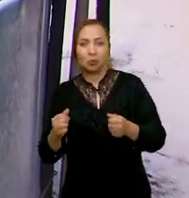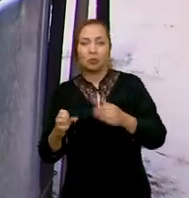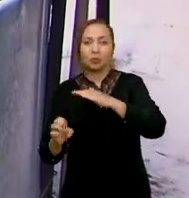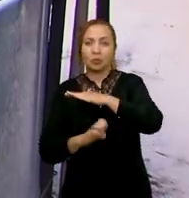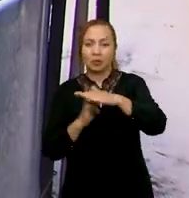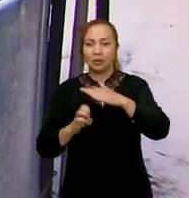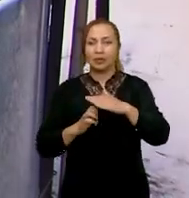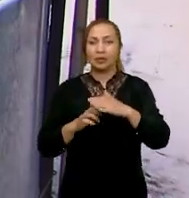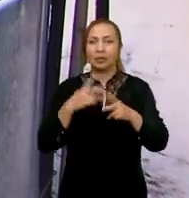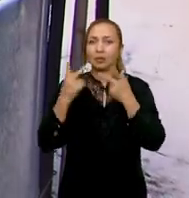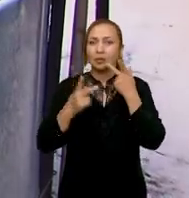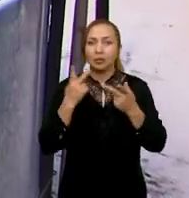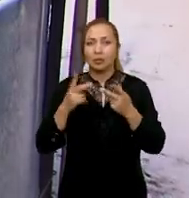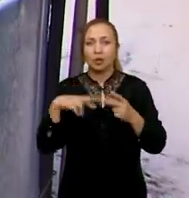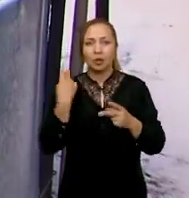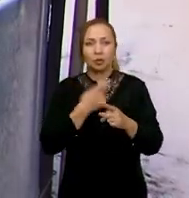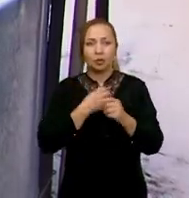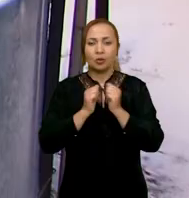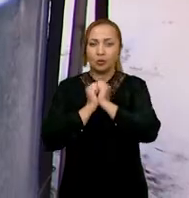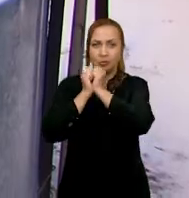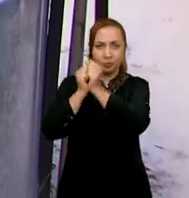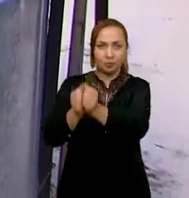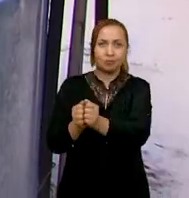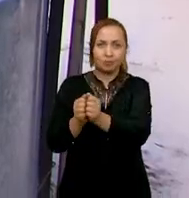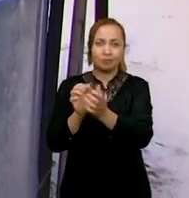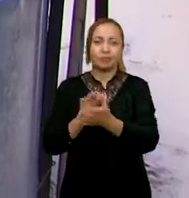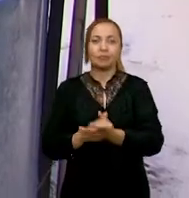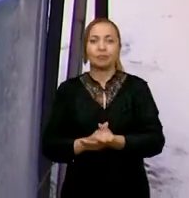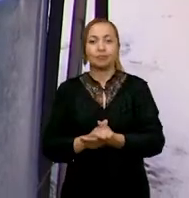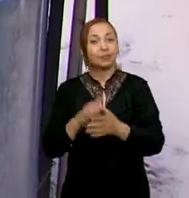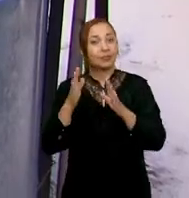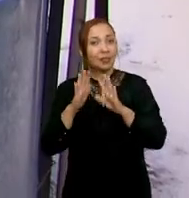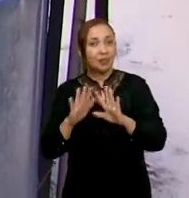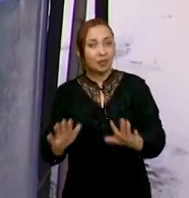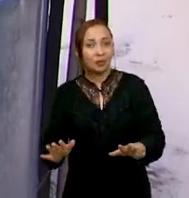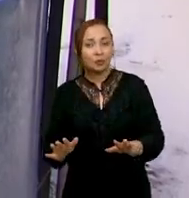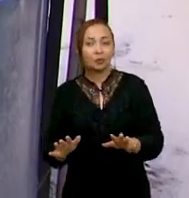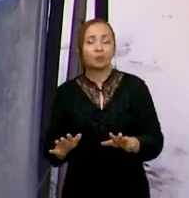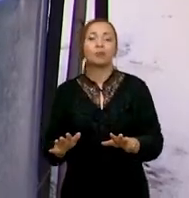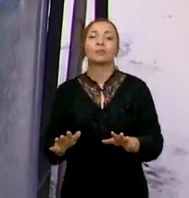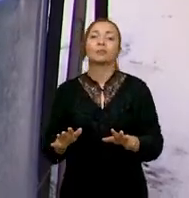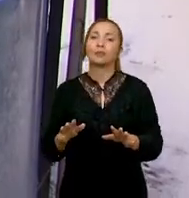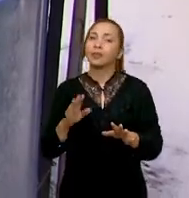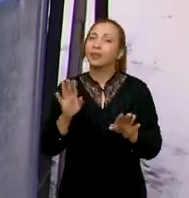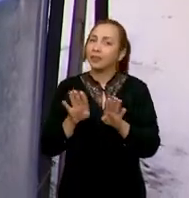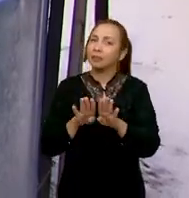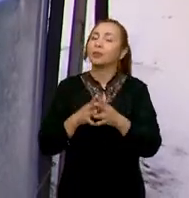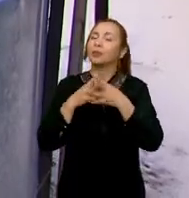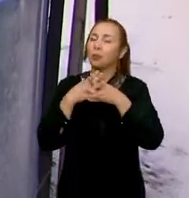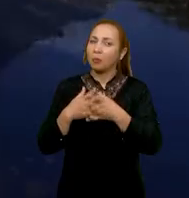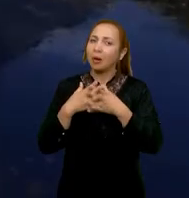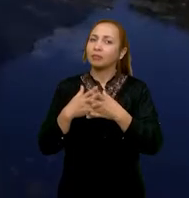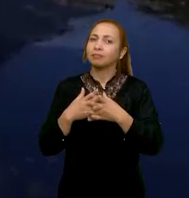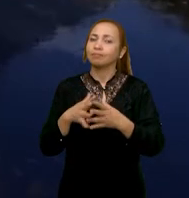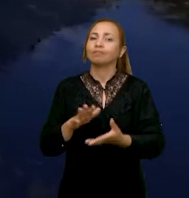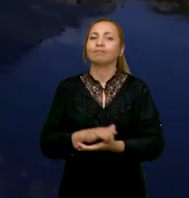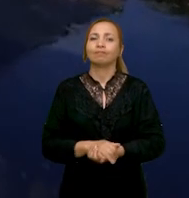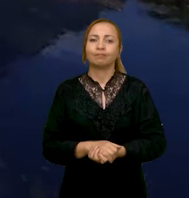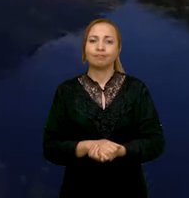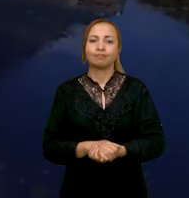nós acompanhamos, né? E isso é um complicador.